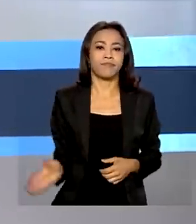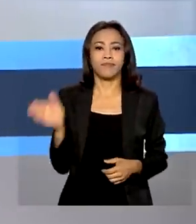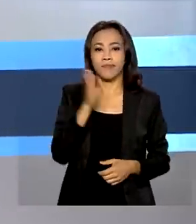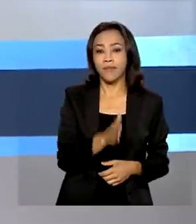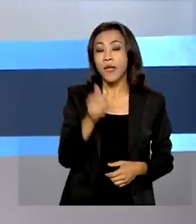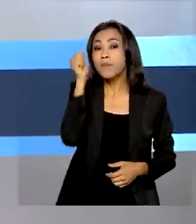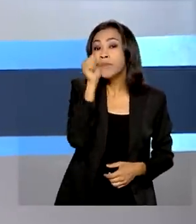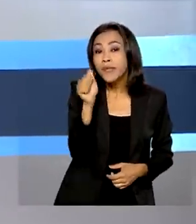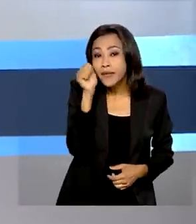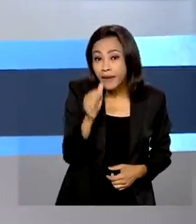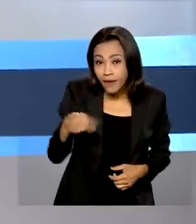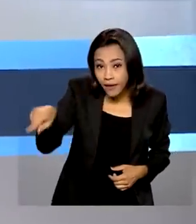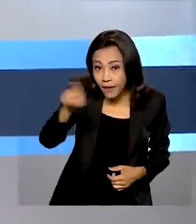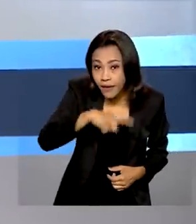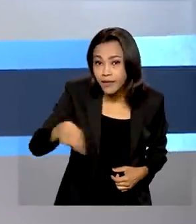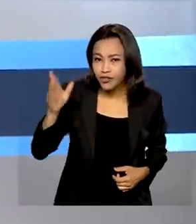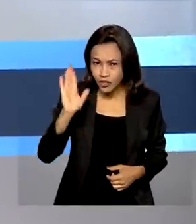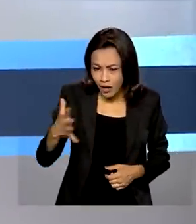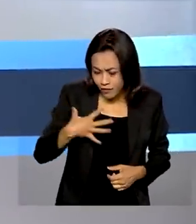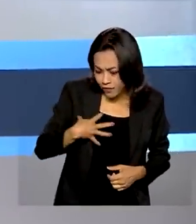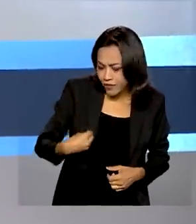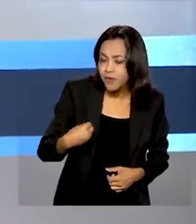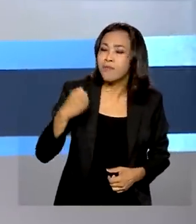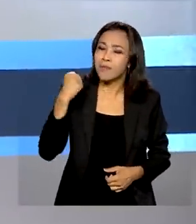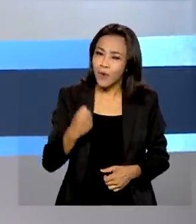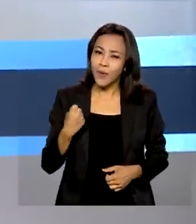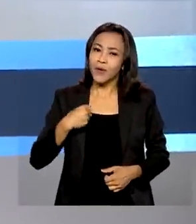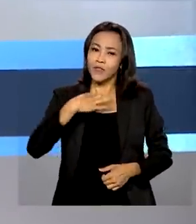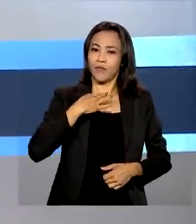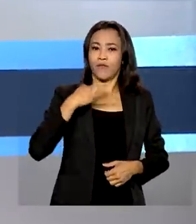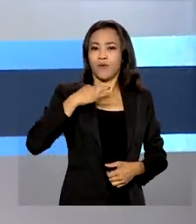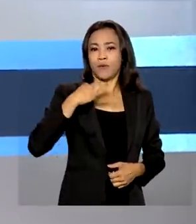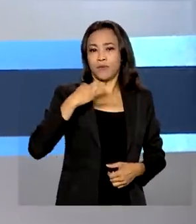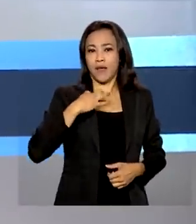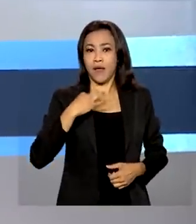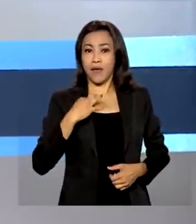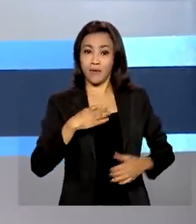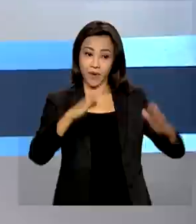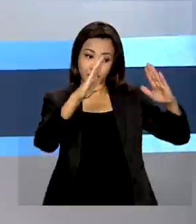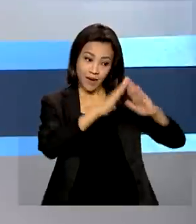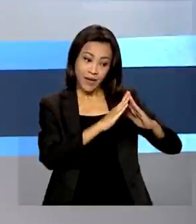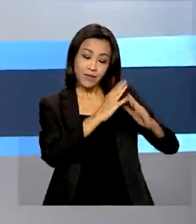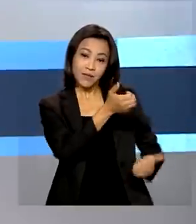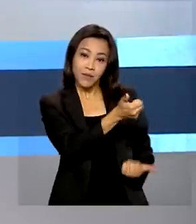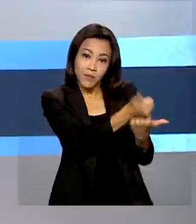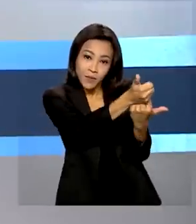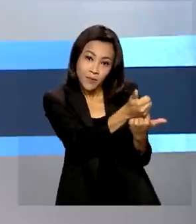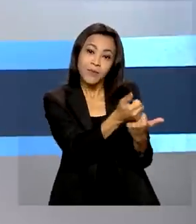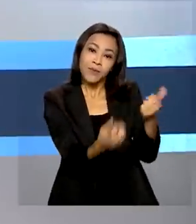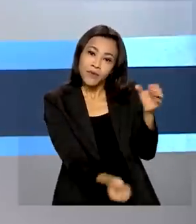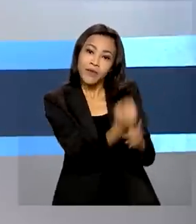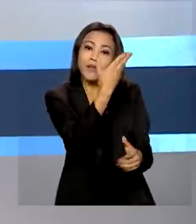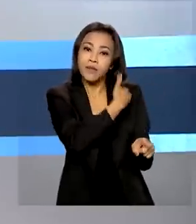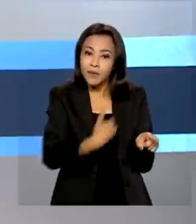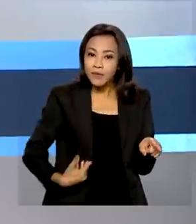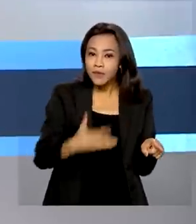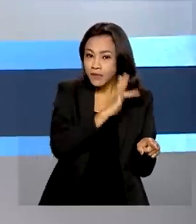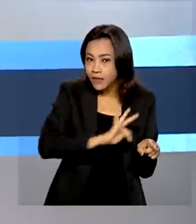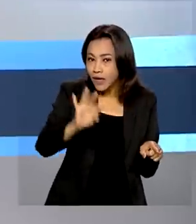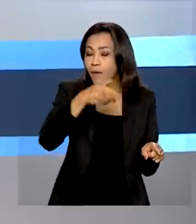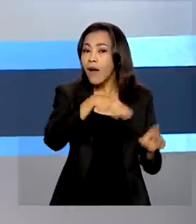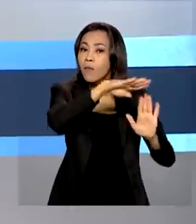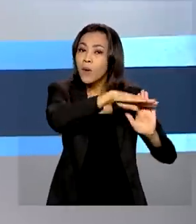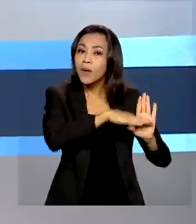tiveram filhos podem ser voluntárias na rede de apoio a gestantes carentes, criada pelo governo federal. O programa oferece